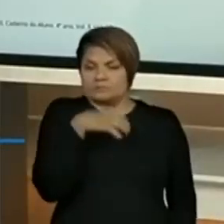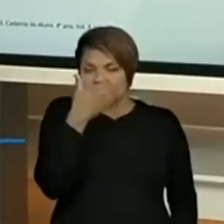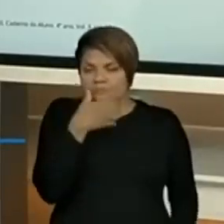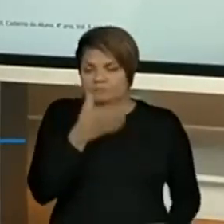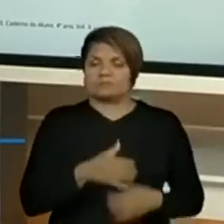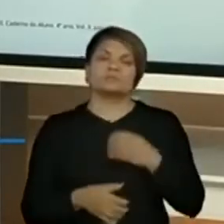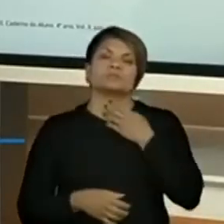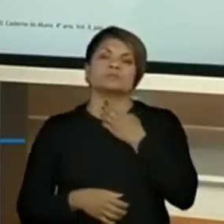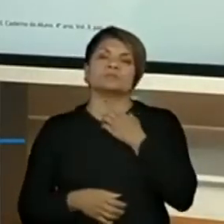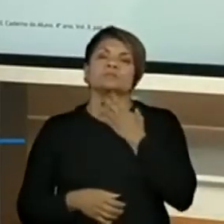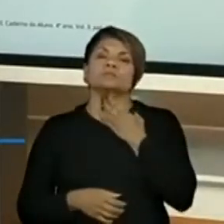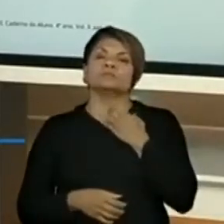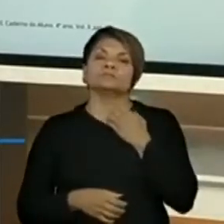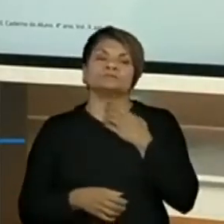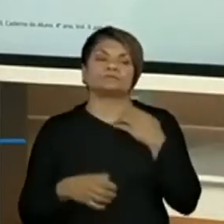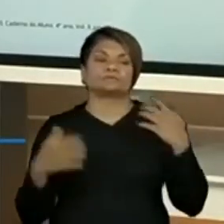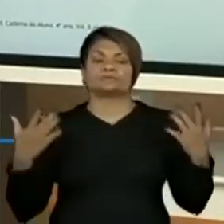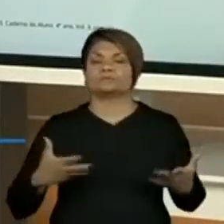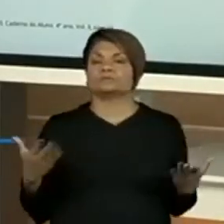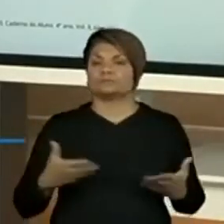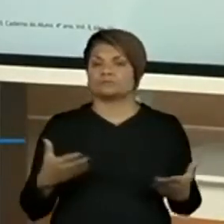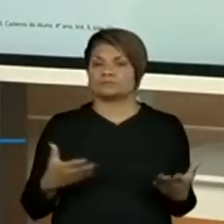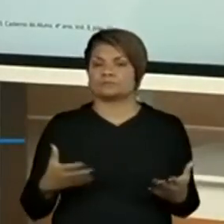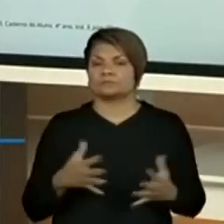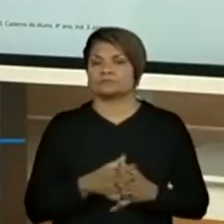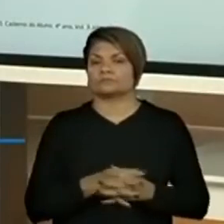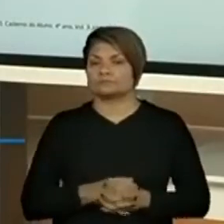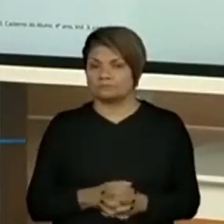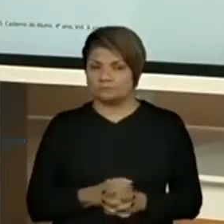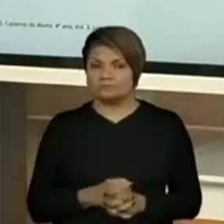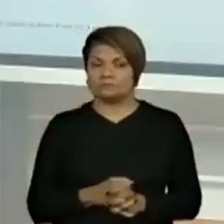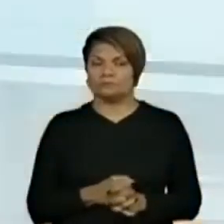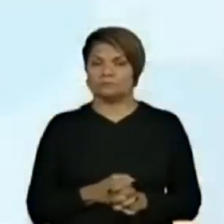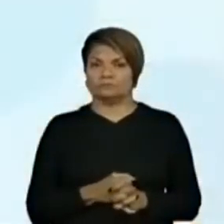a nossa situação problema quer da gente. Vamos lá,